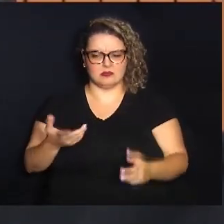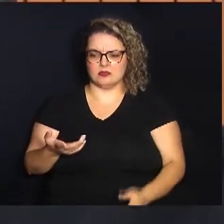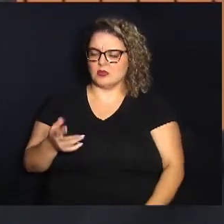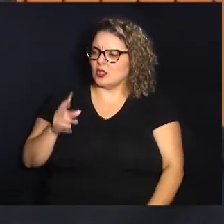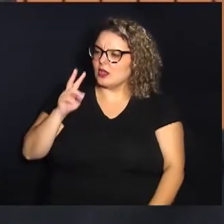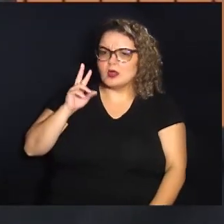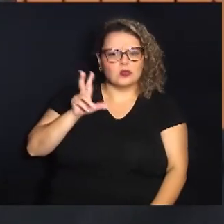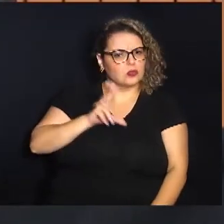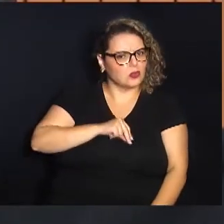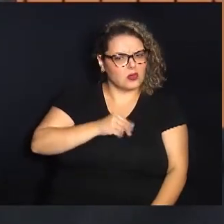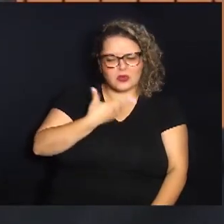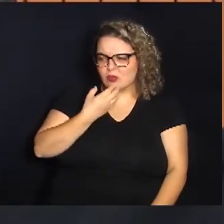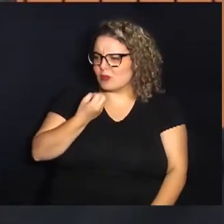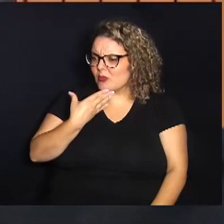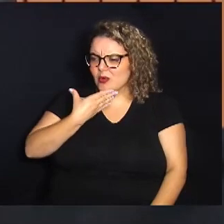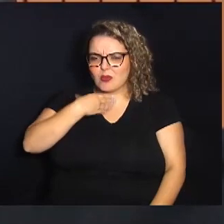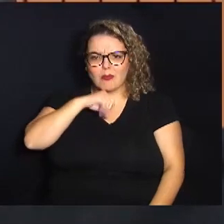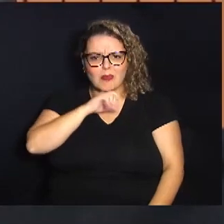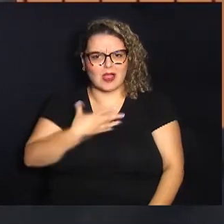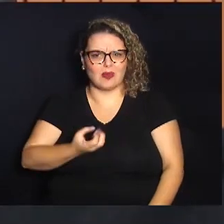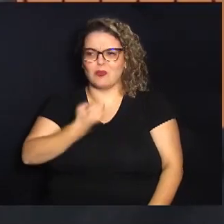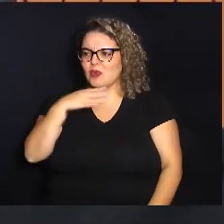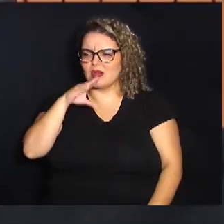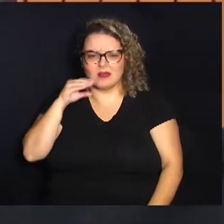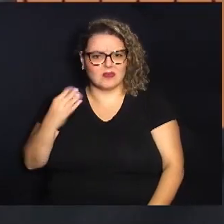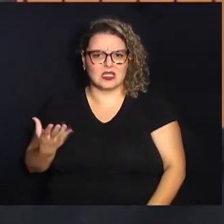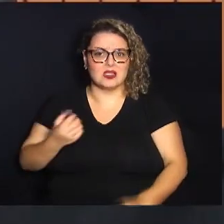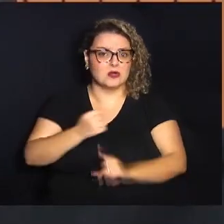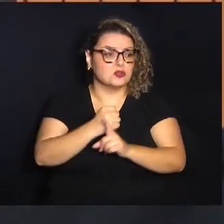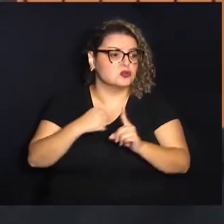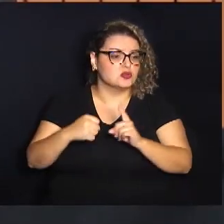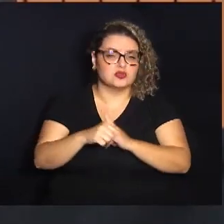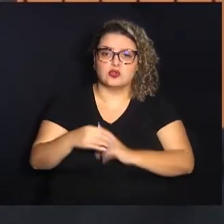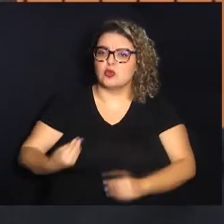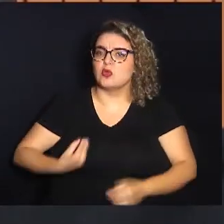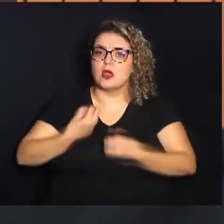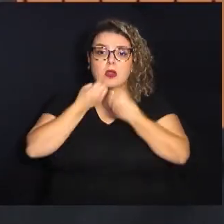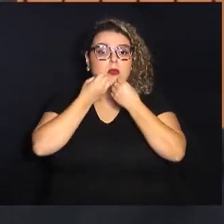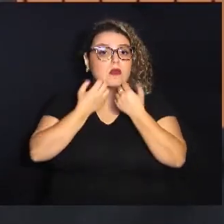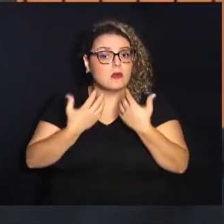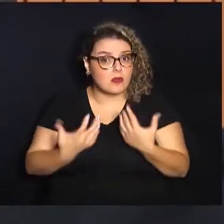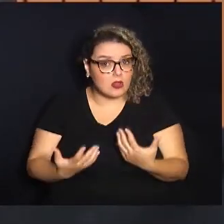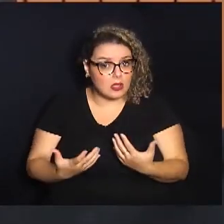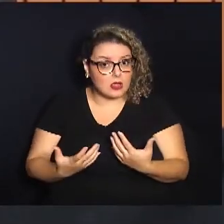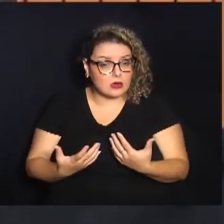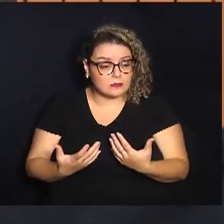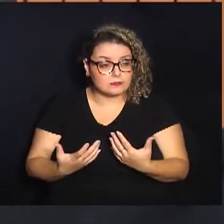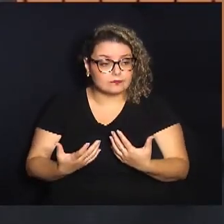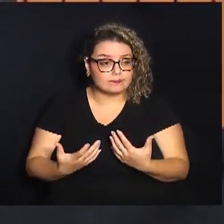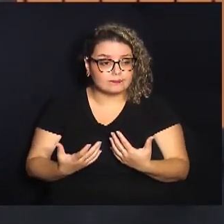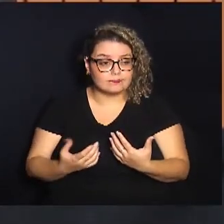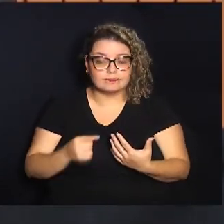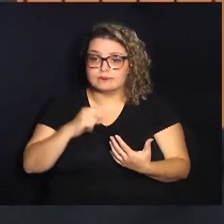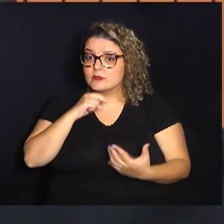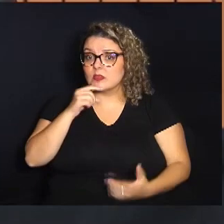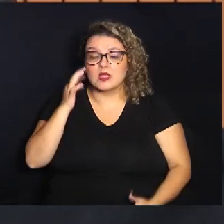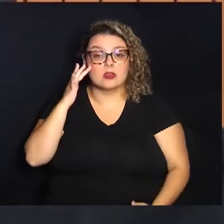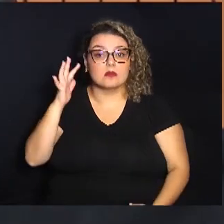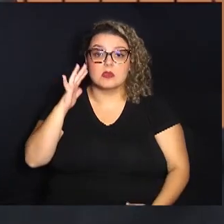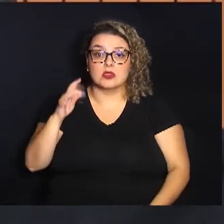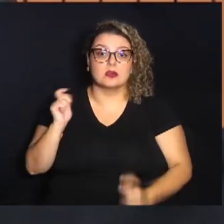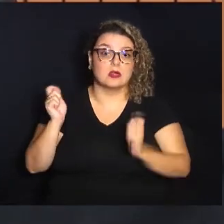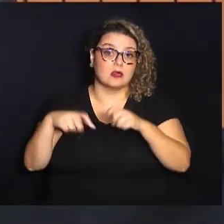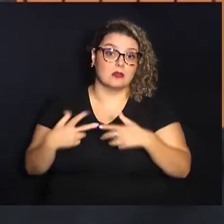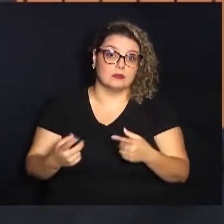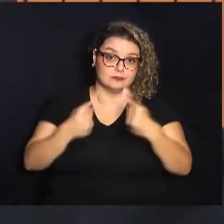é um bom pai ele é um bom funcionário socialmente ele tem uma vida muito boa ninguém nem imagina que ele seria capaz de